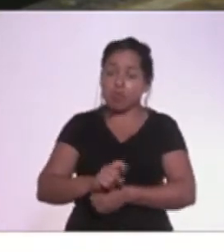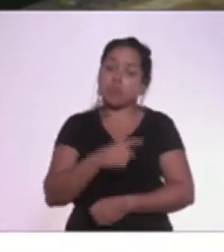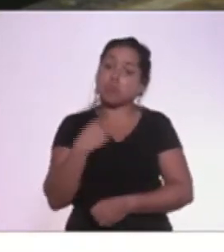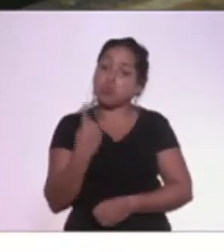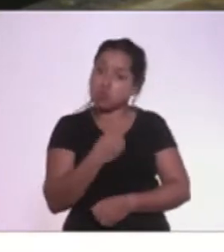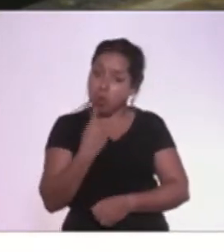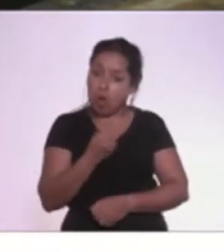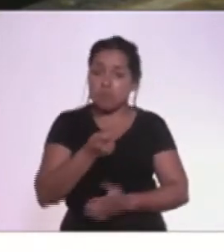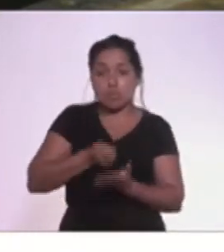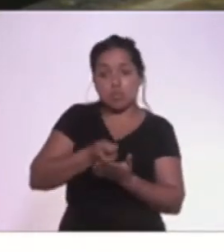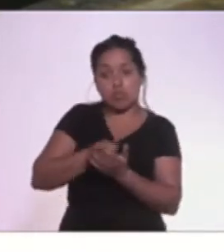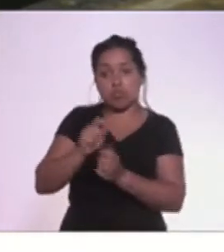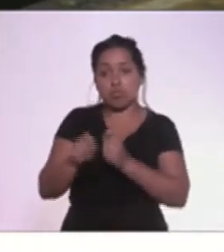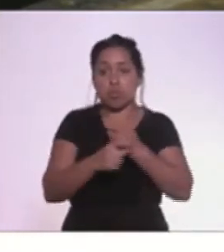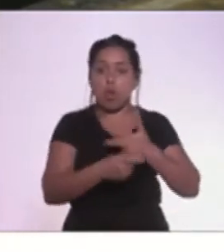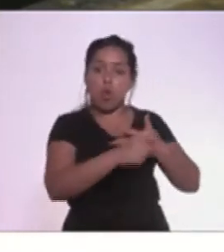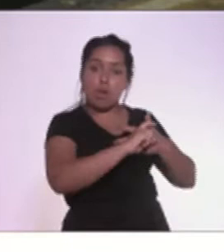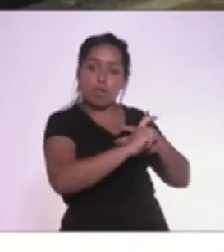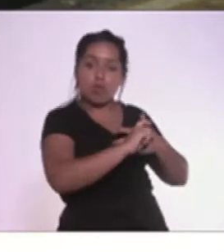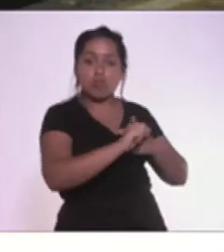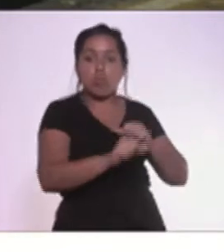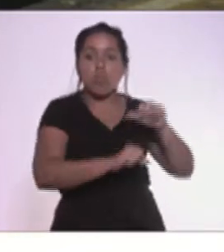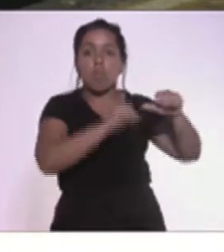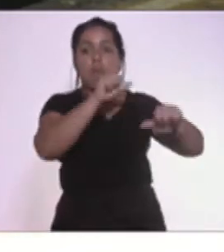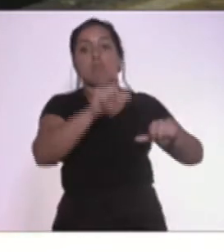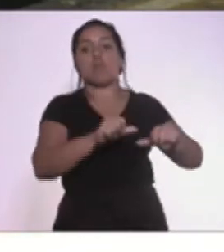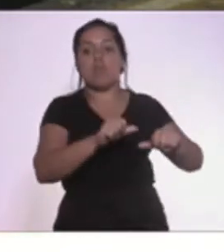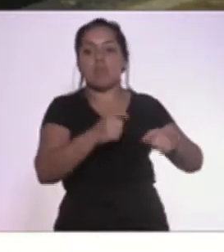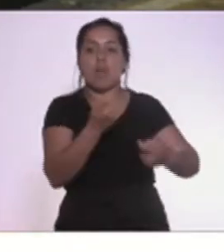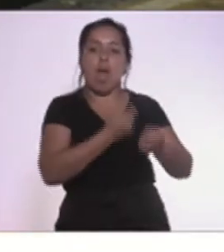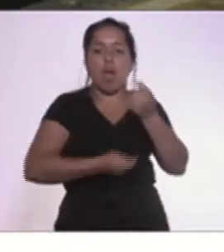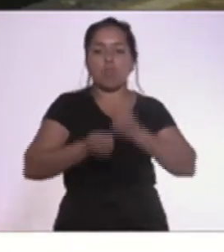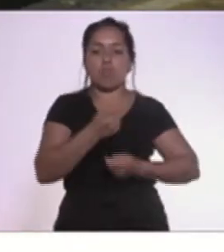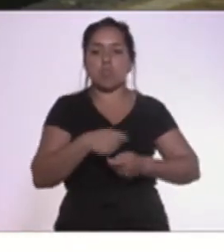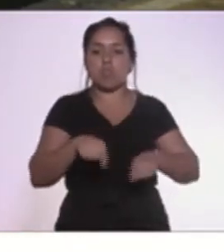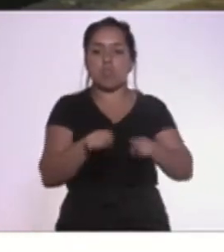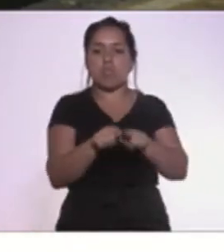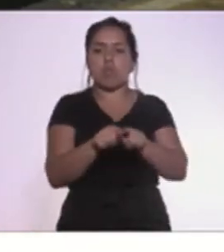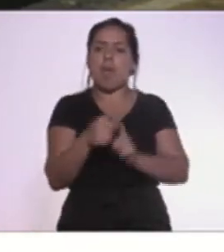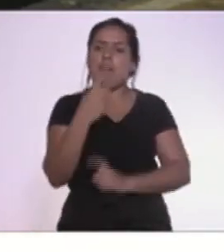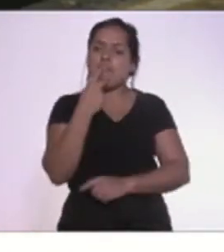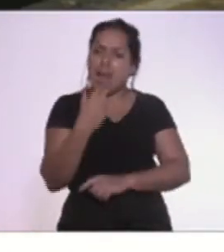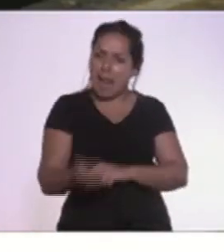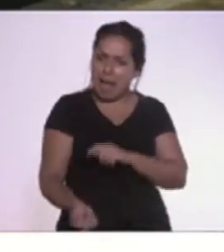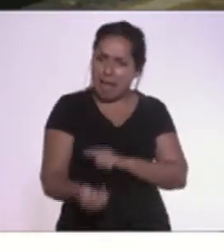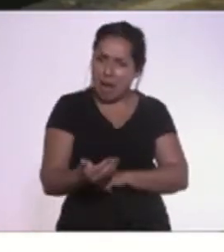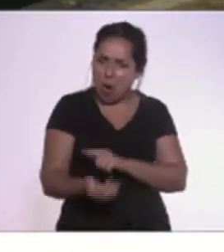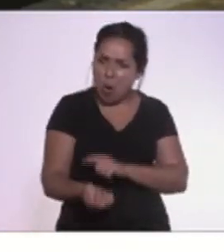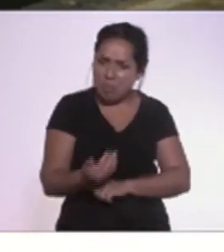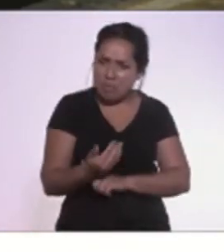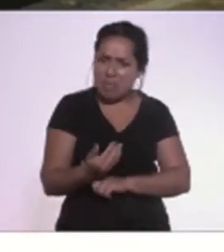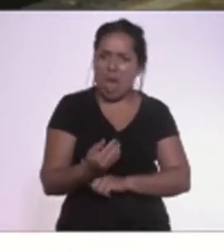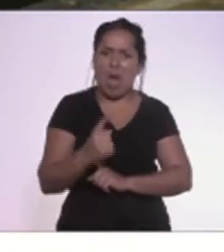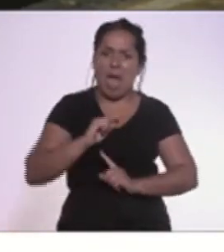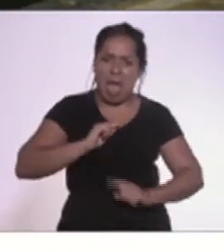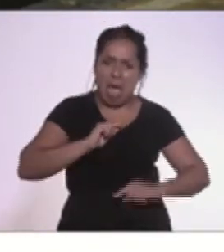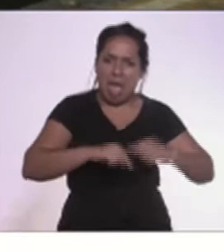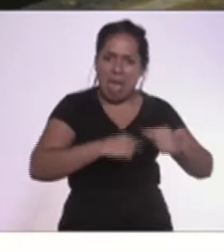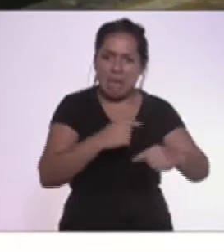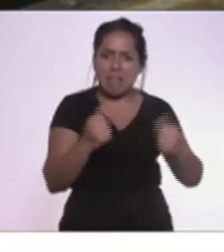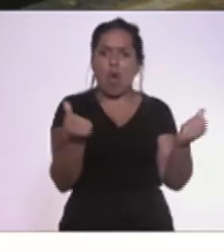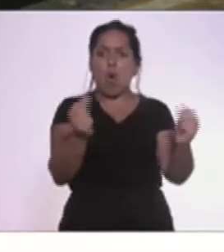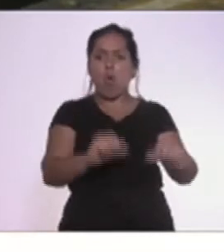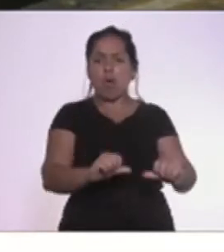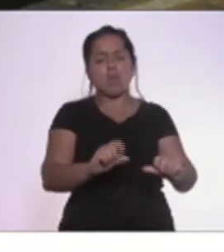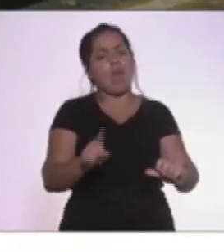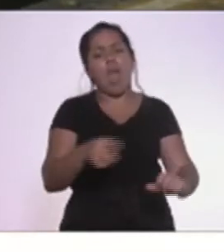também do Executivo uma reforma administrativa. Falar que a corrupção deixou uma herança ruim é quase que óbvio,